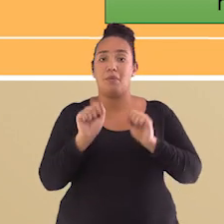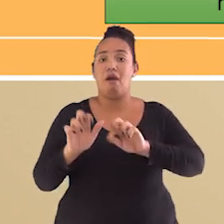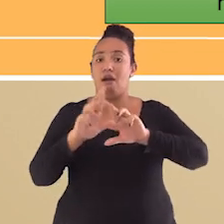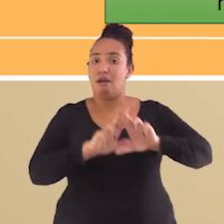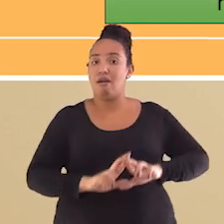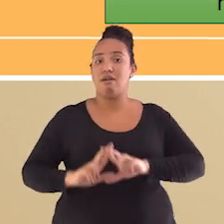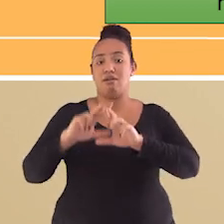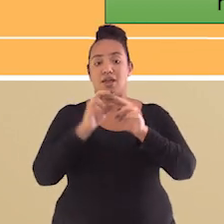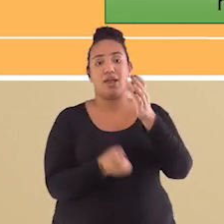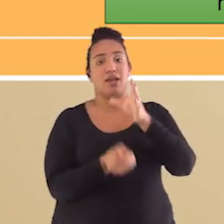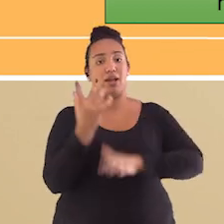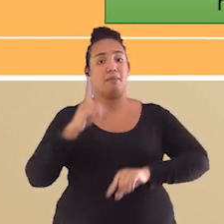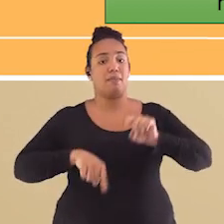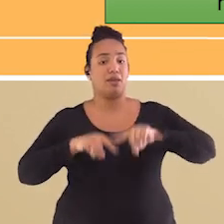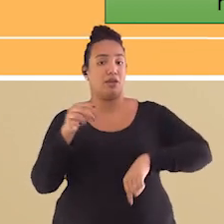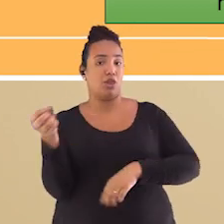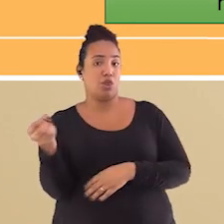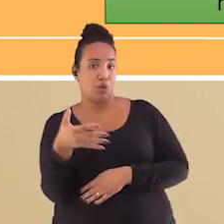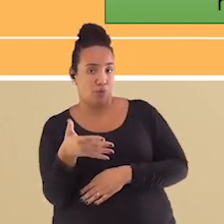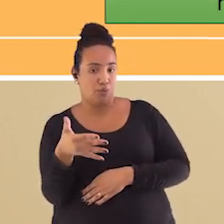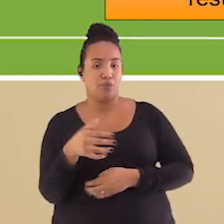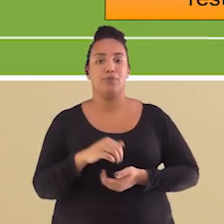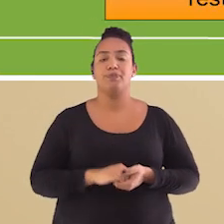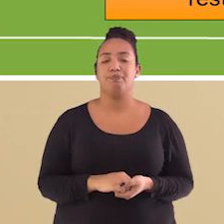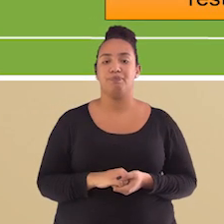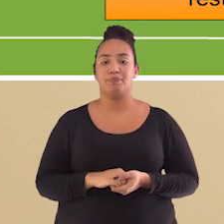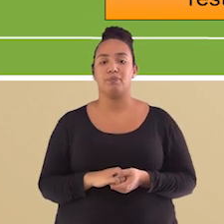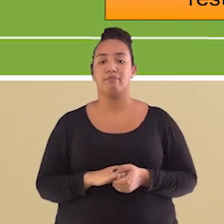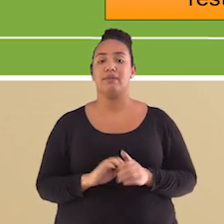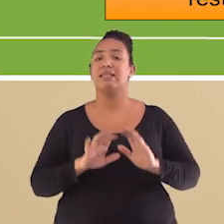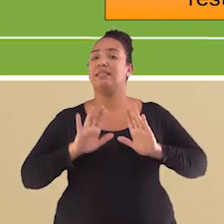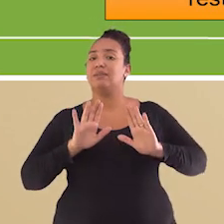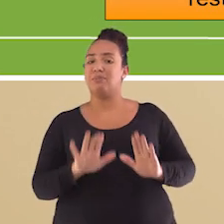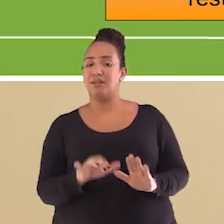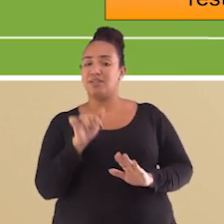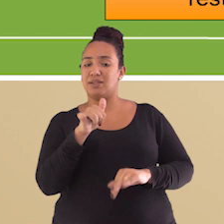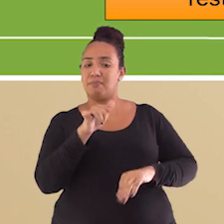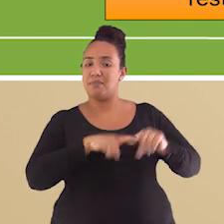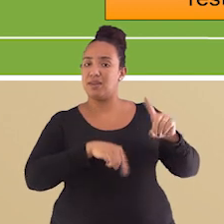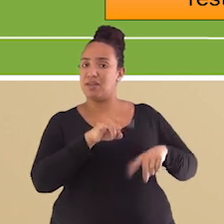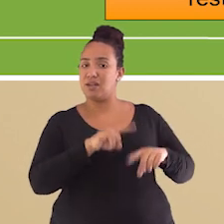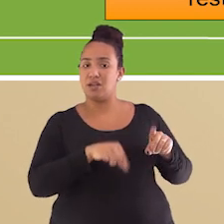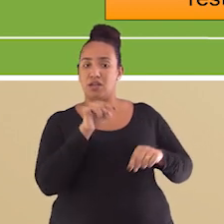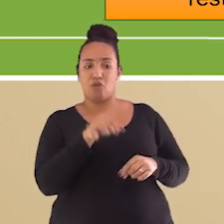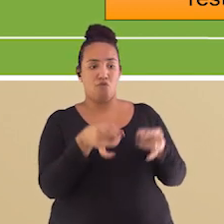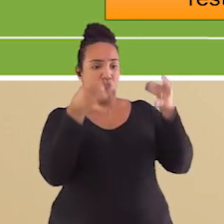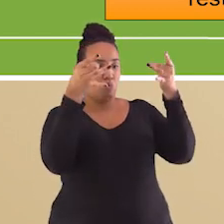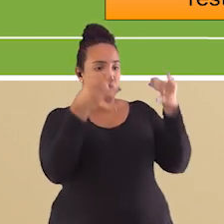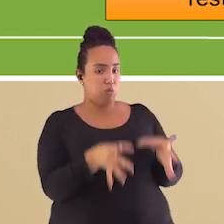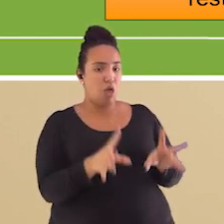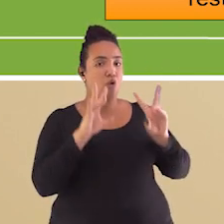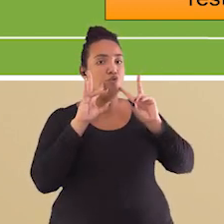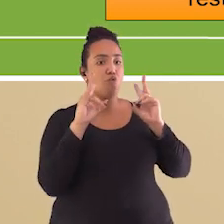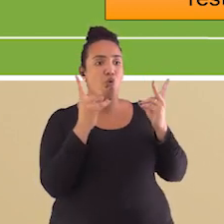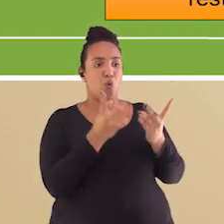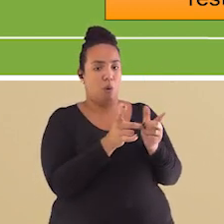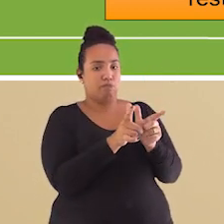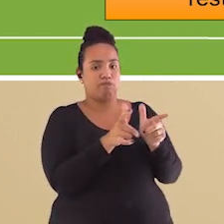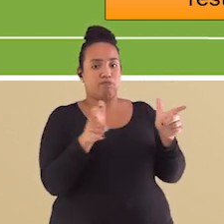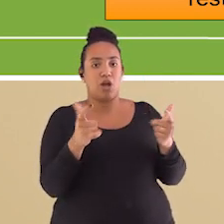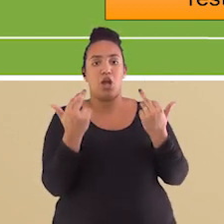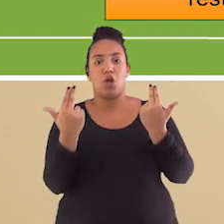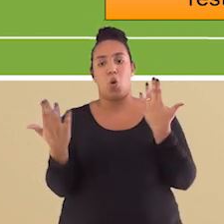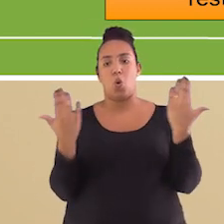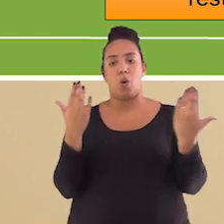origem a outros produtos. Porém, nenhum desses materiais é descartado em um volume tão grande quanto os resíduos orgânicos,